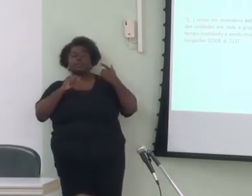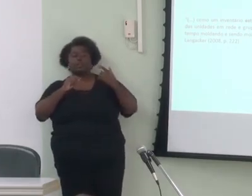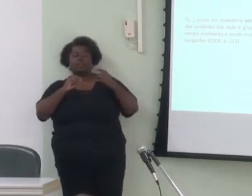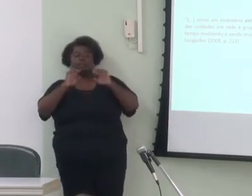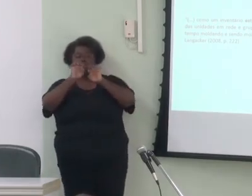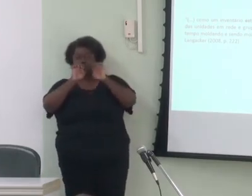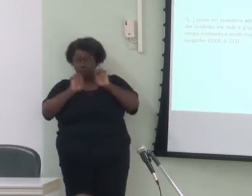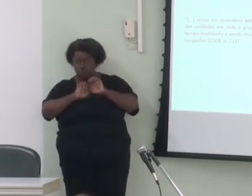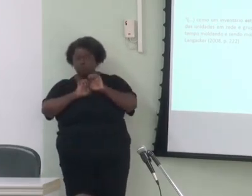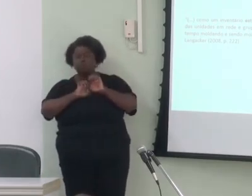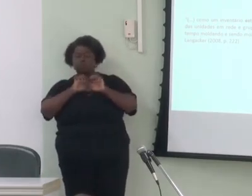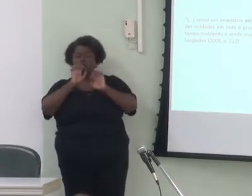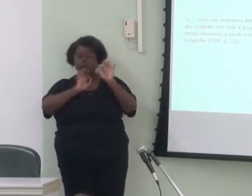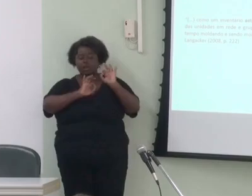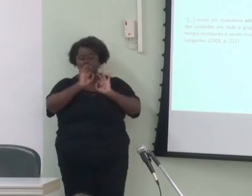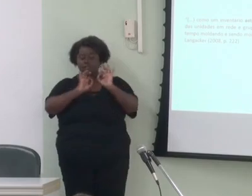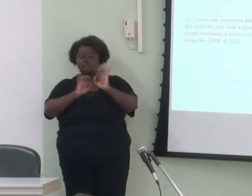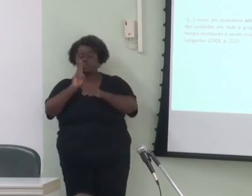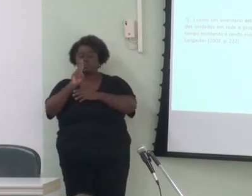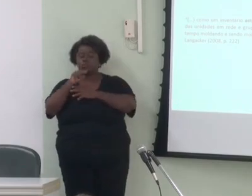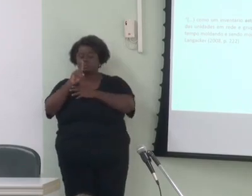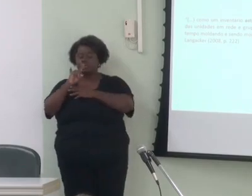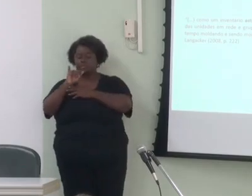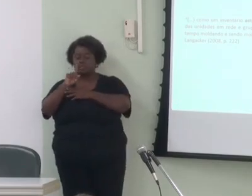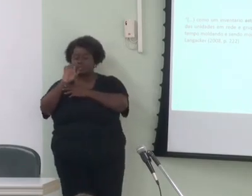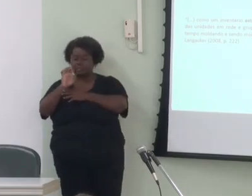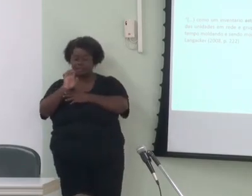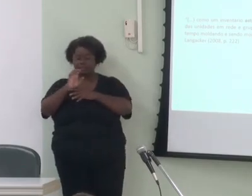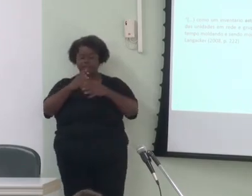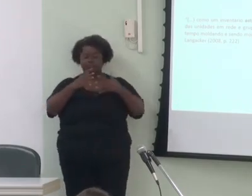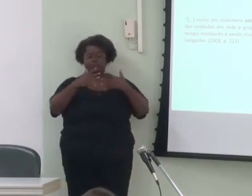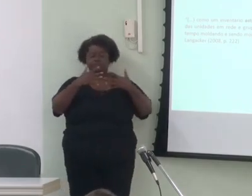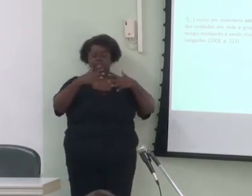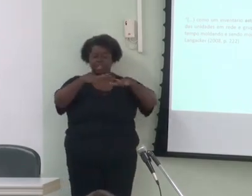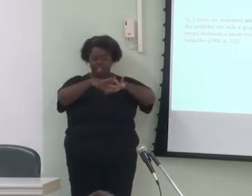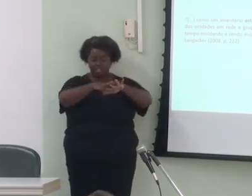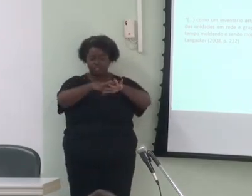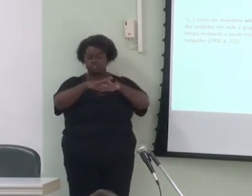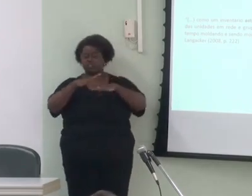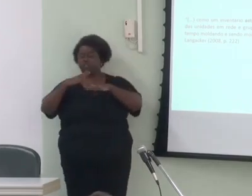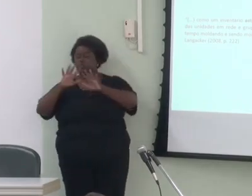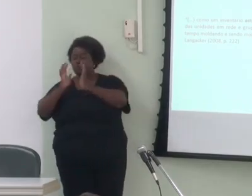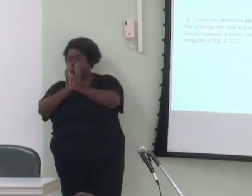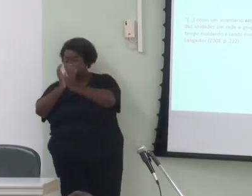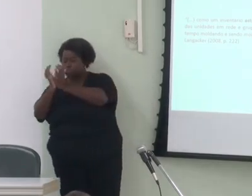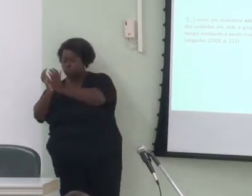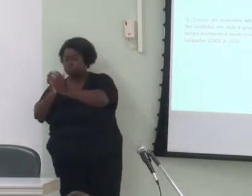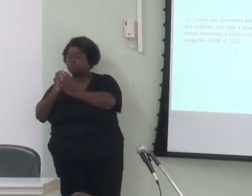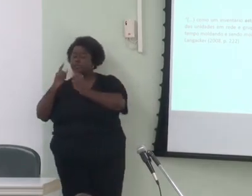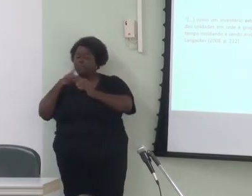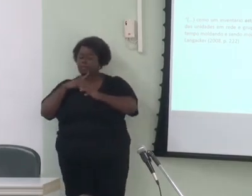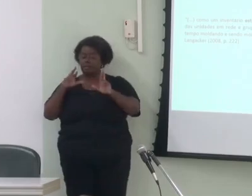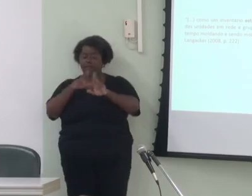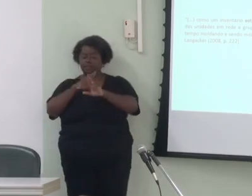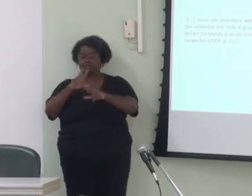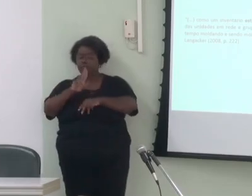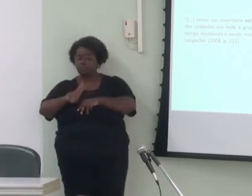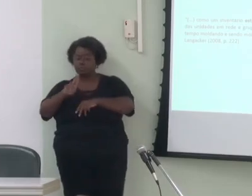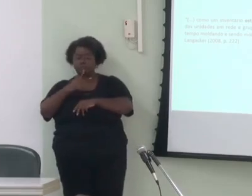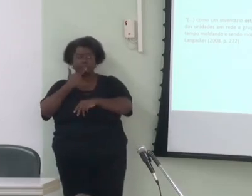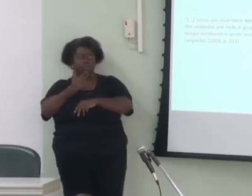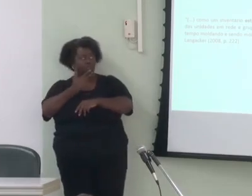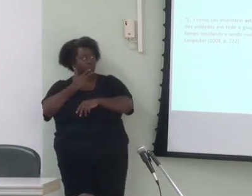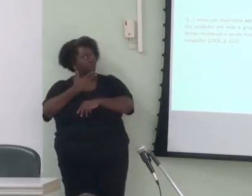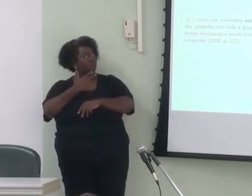a organização das unidades em redes e grupos está intimamente relacionada ao uso da língua ao mesmo tempo moldando e sendo